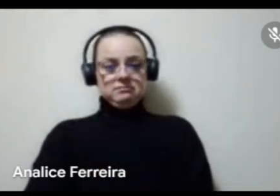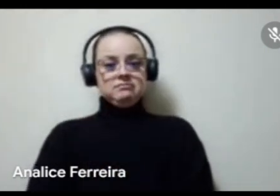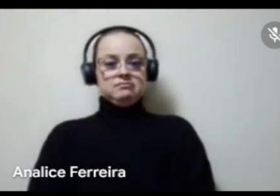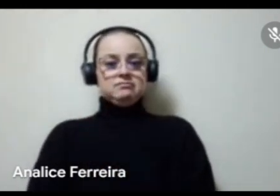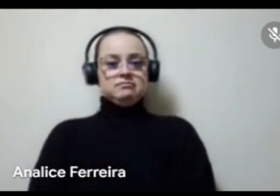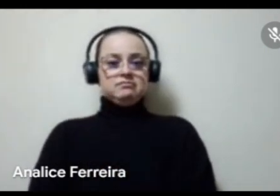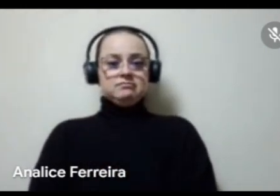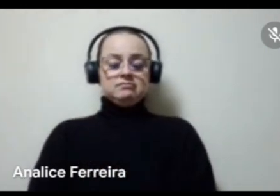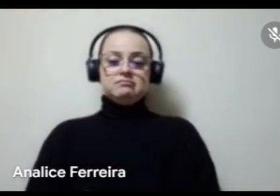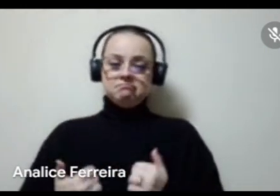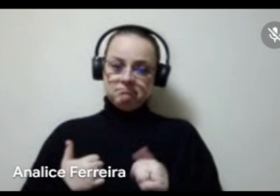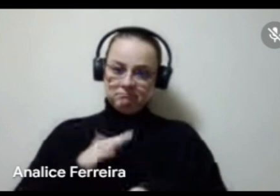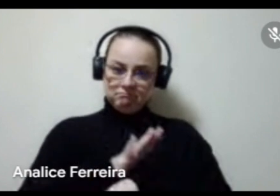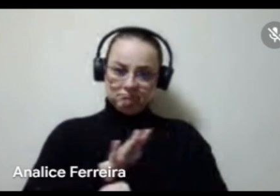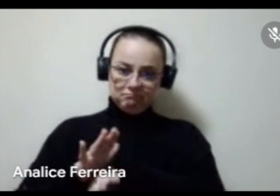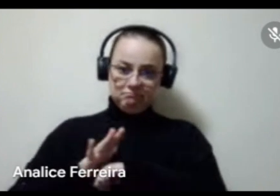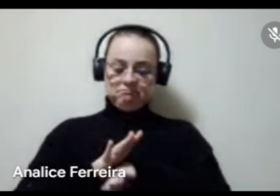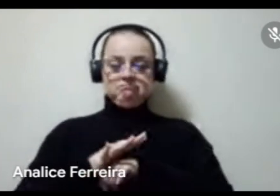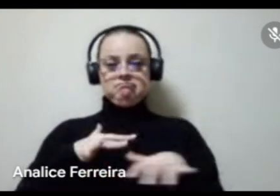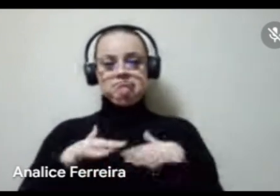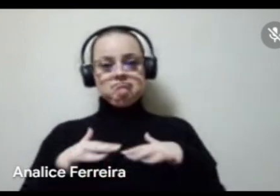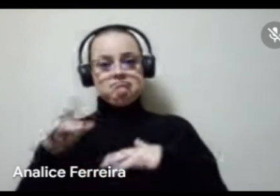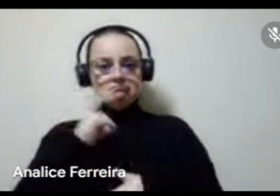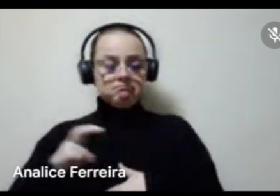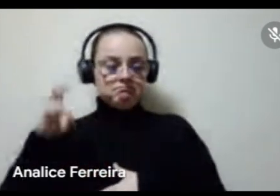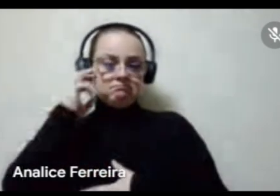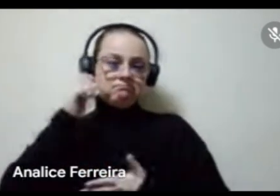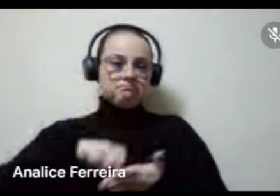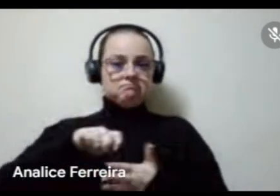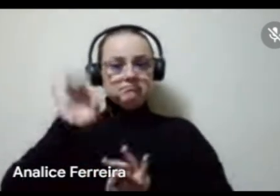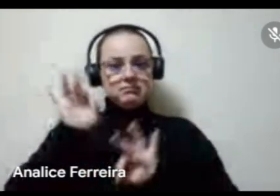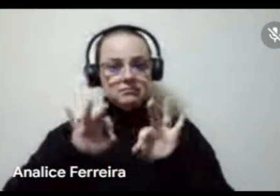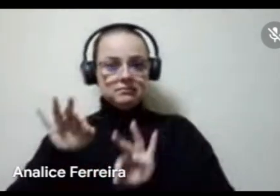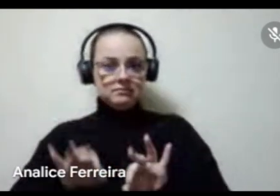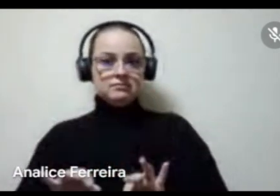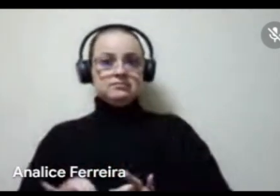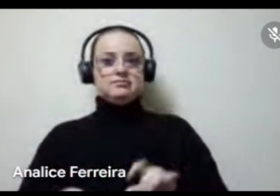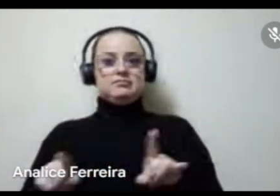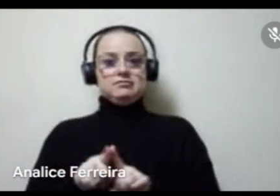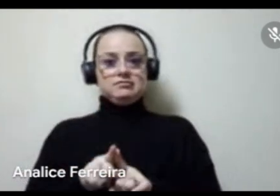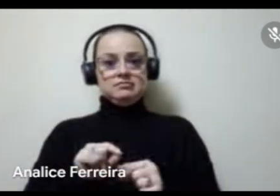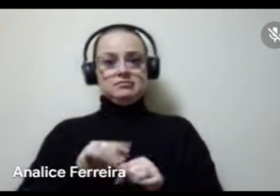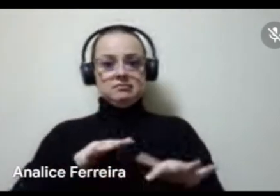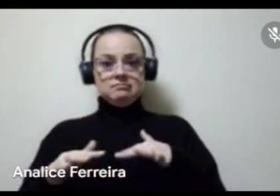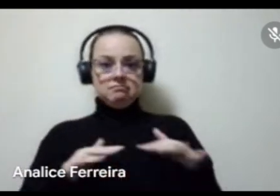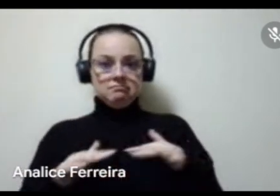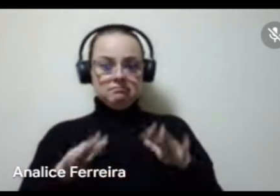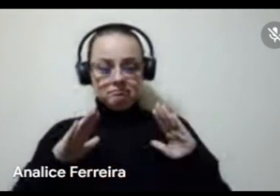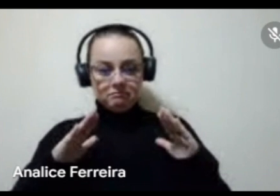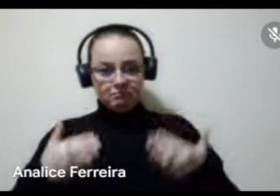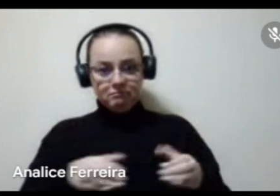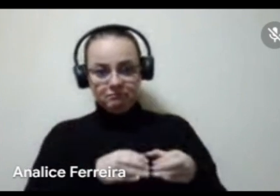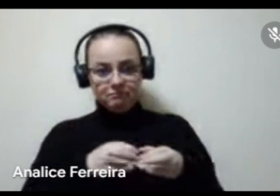para auxiliar os agentes culturais a escrever seus projetos, a gente também fez ações voltadas para os grupos